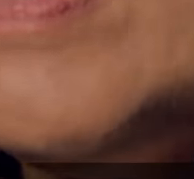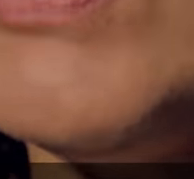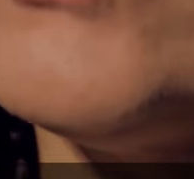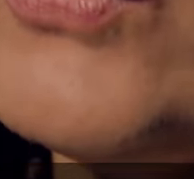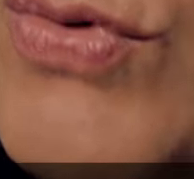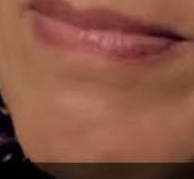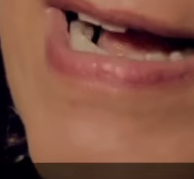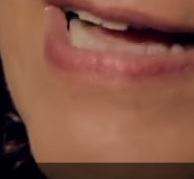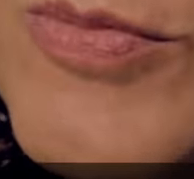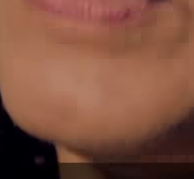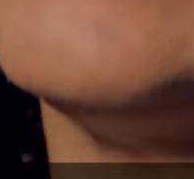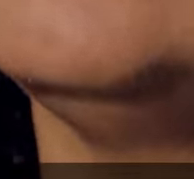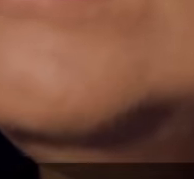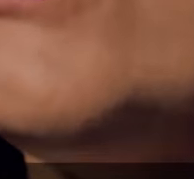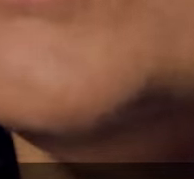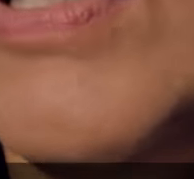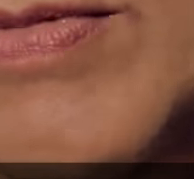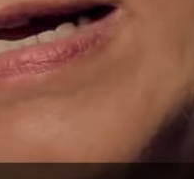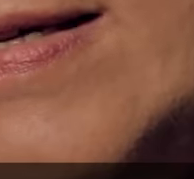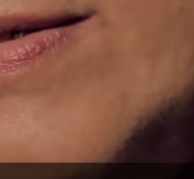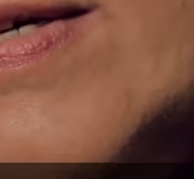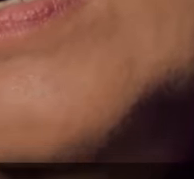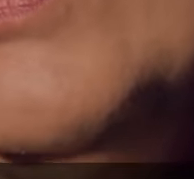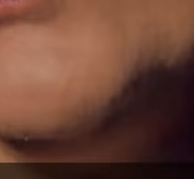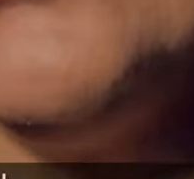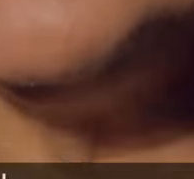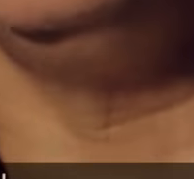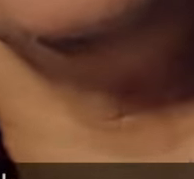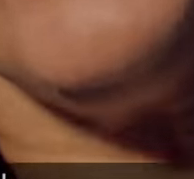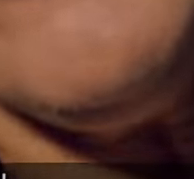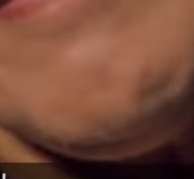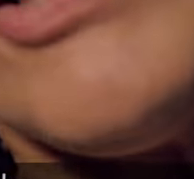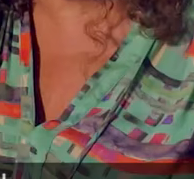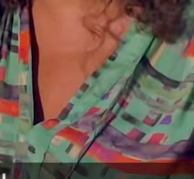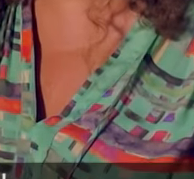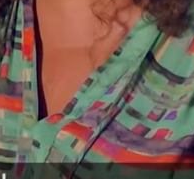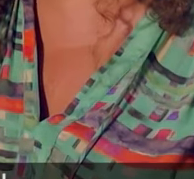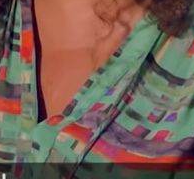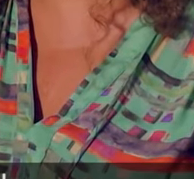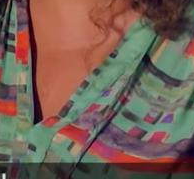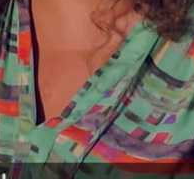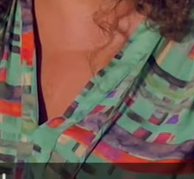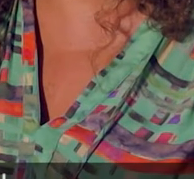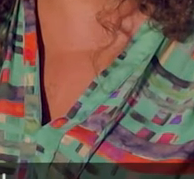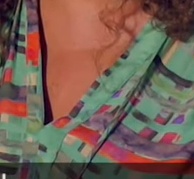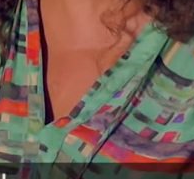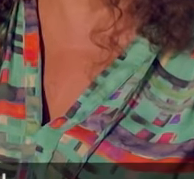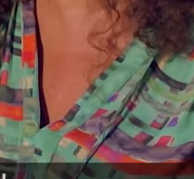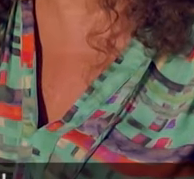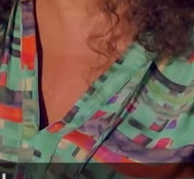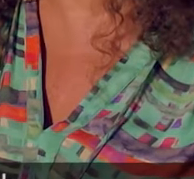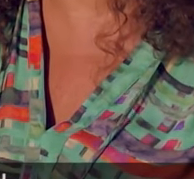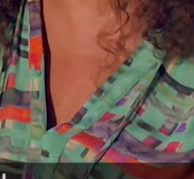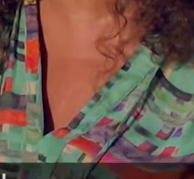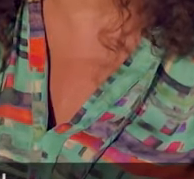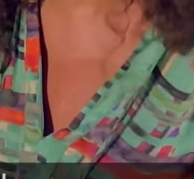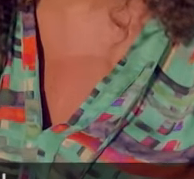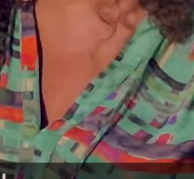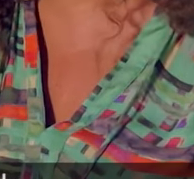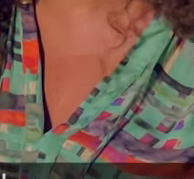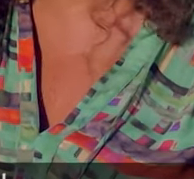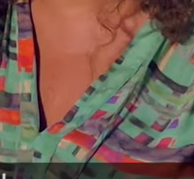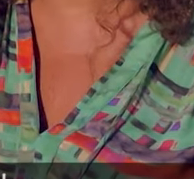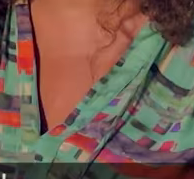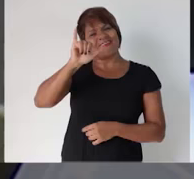reafirma, junto com a bancada, o protagonismo das mulheres, colocando novamente na liderança da bancada uma guerreira baiana, a nossa